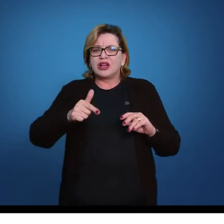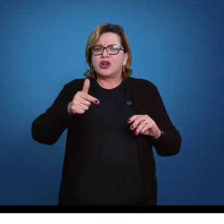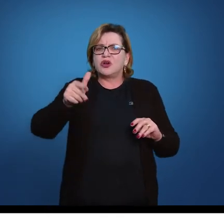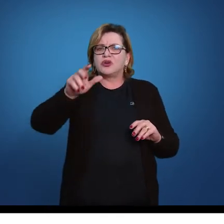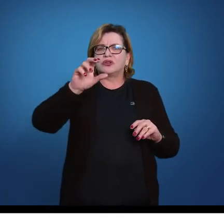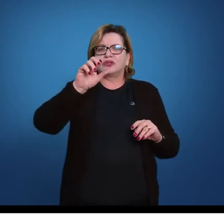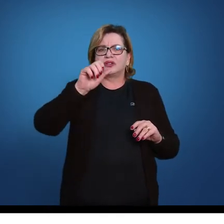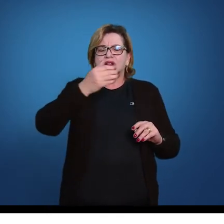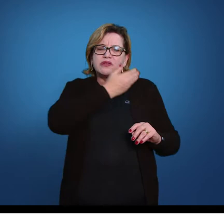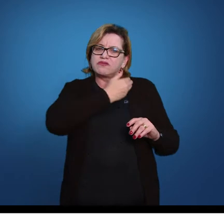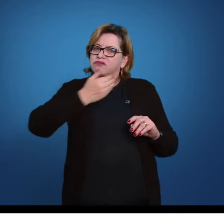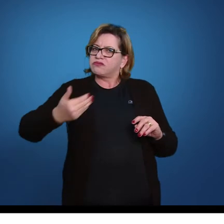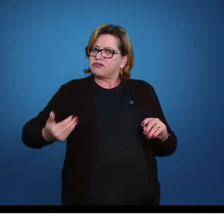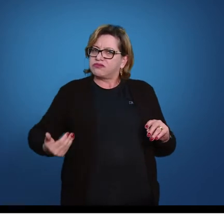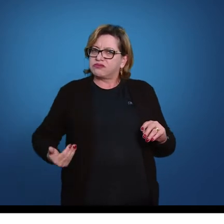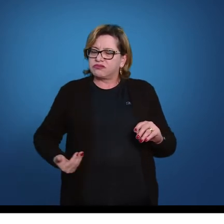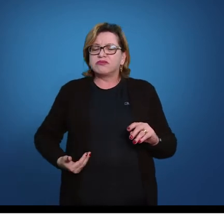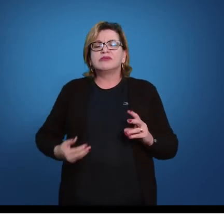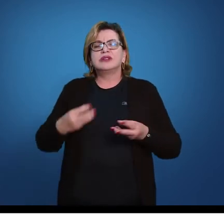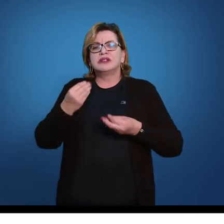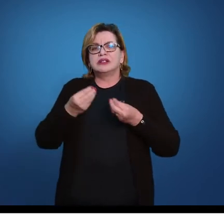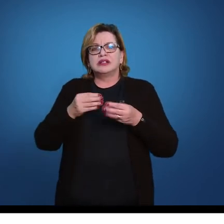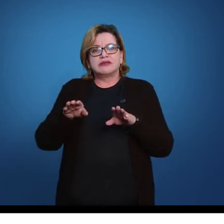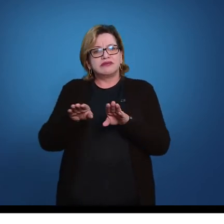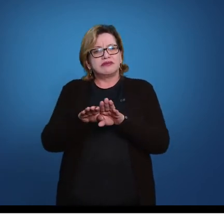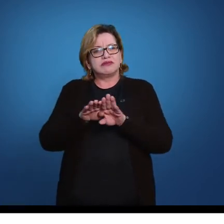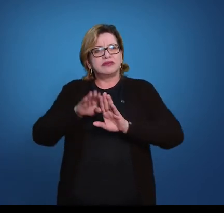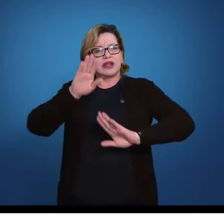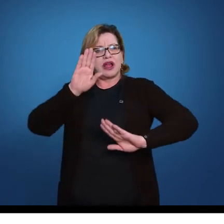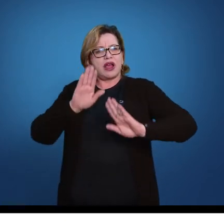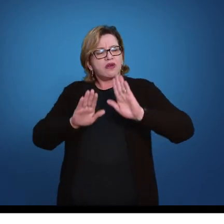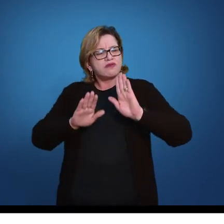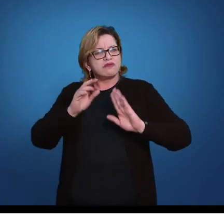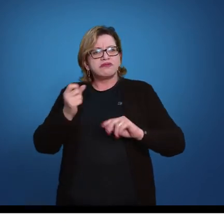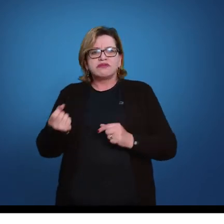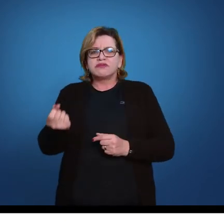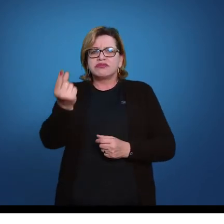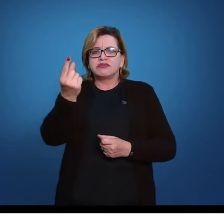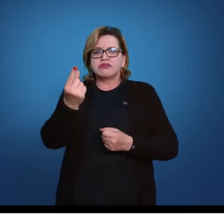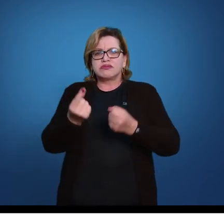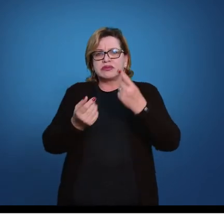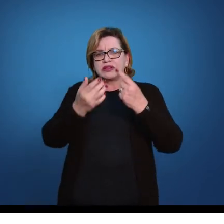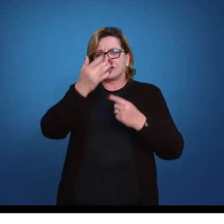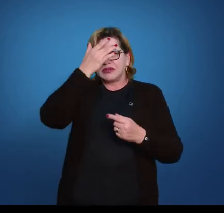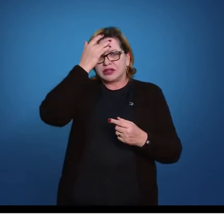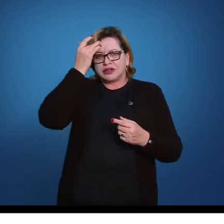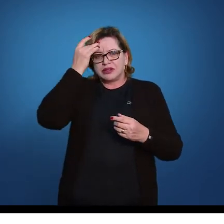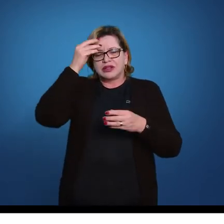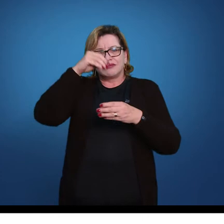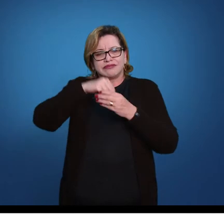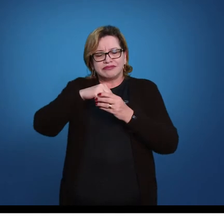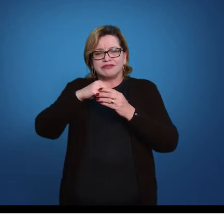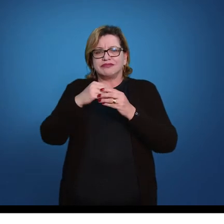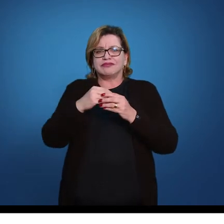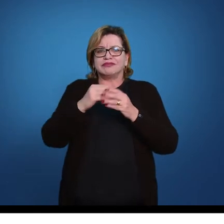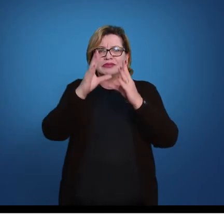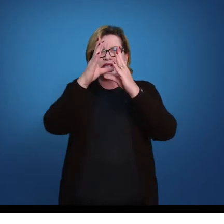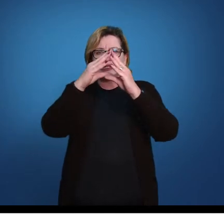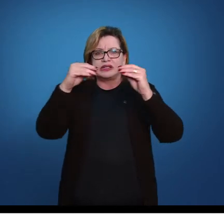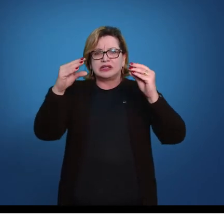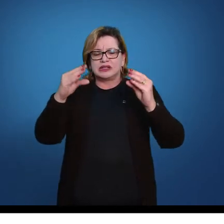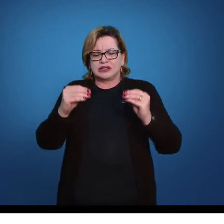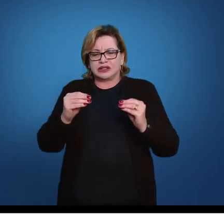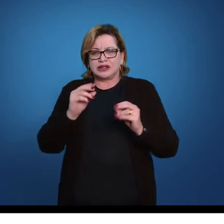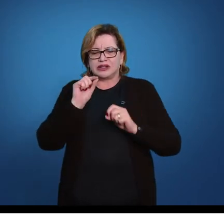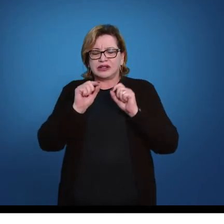do governo, quanto alguns protagonistas dentro da própria instituição circense. Um